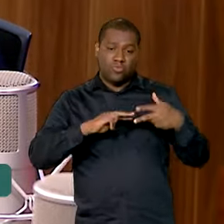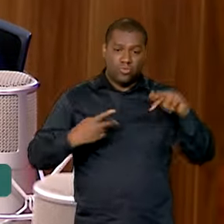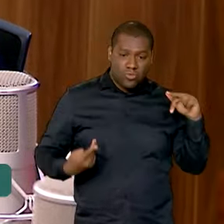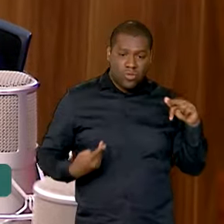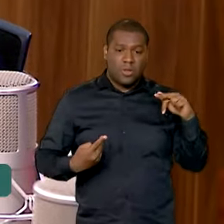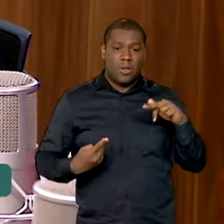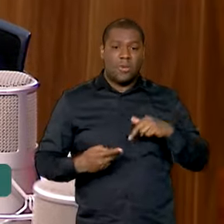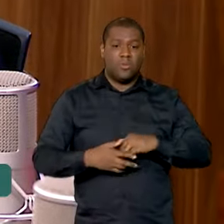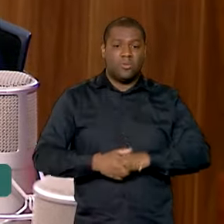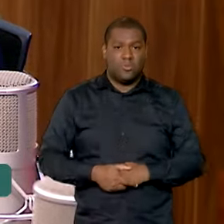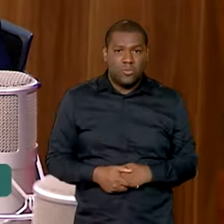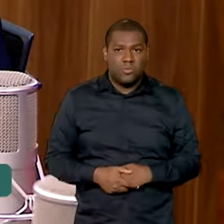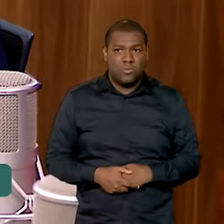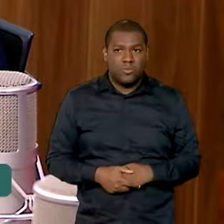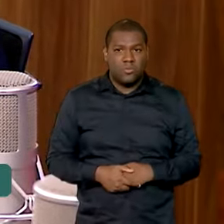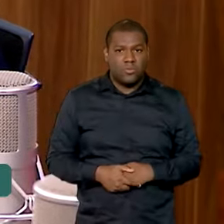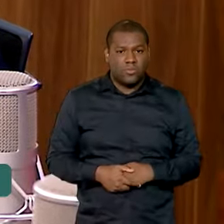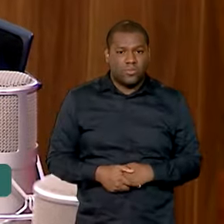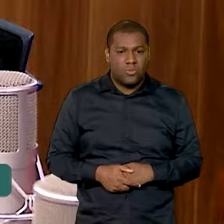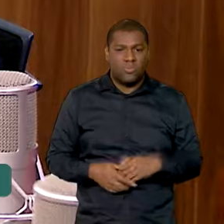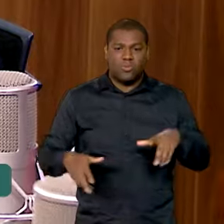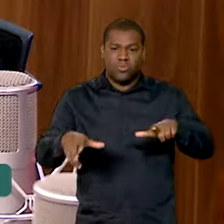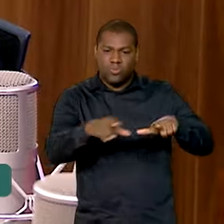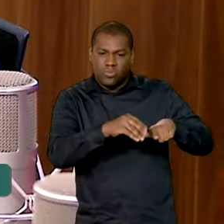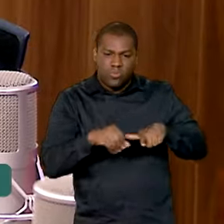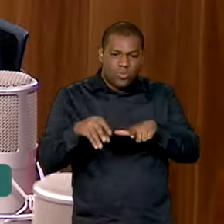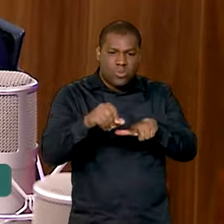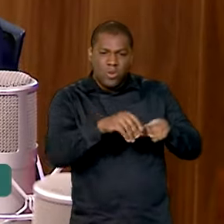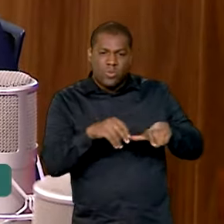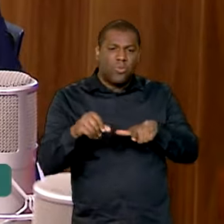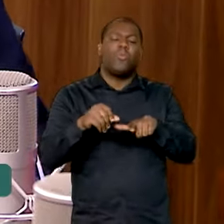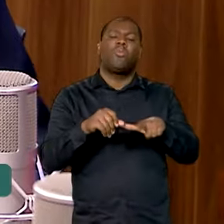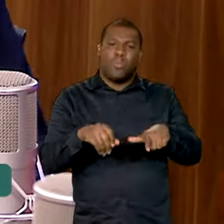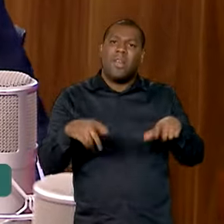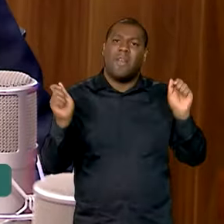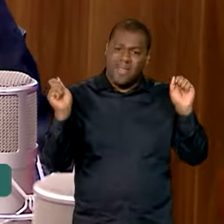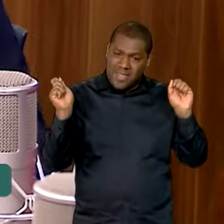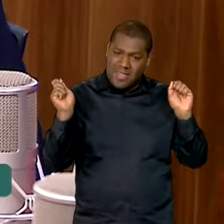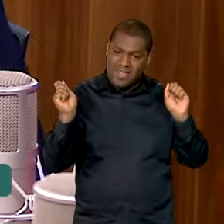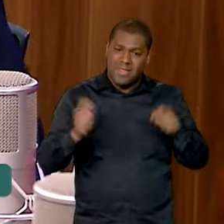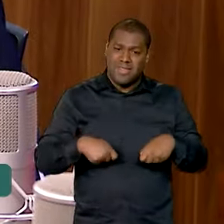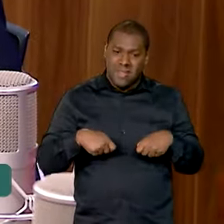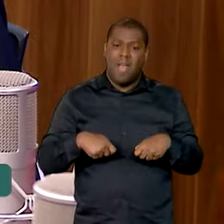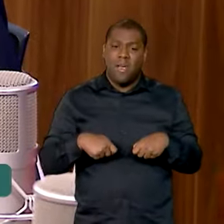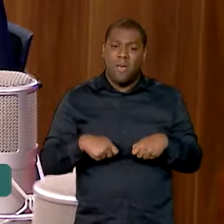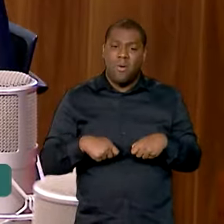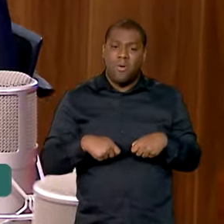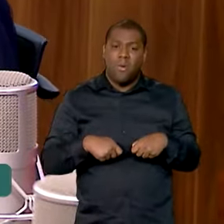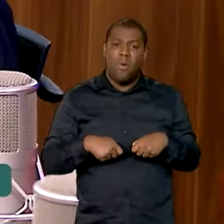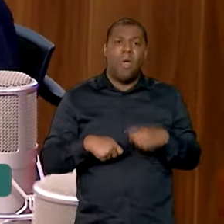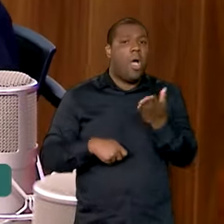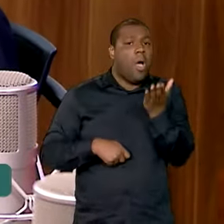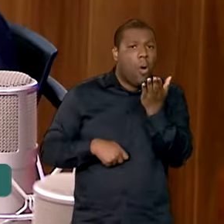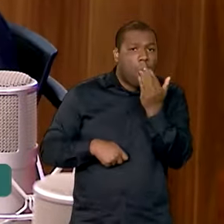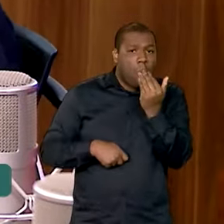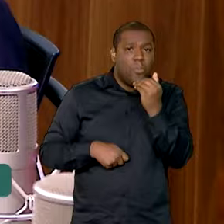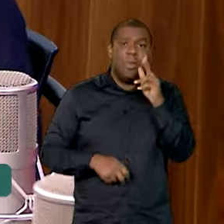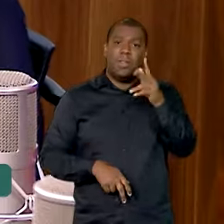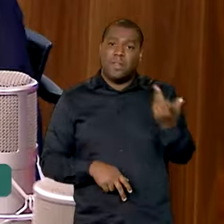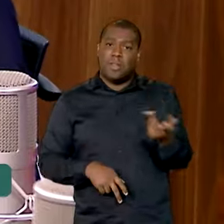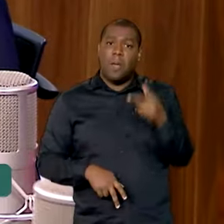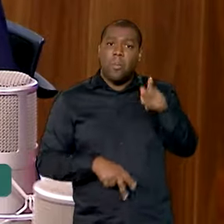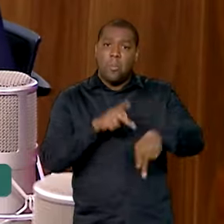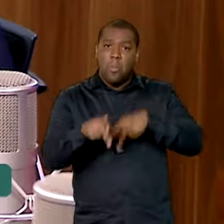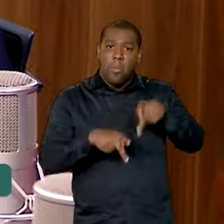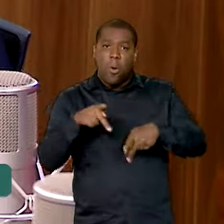os adubos, os fertilizantes, já permite que a gente possa produzir alimento para toda a humanidade. O